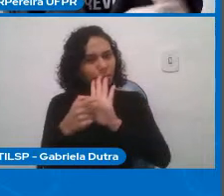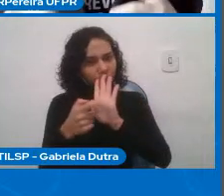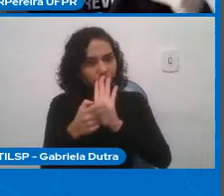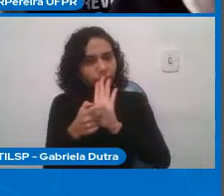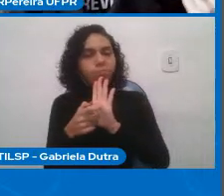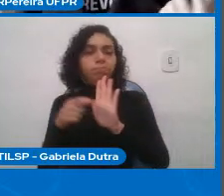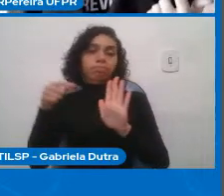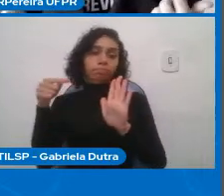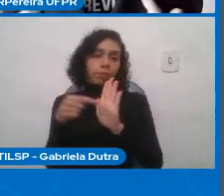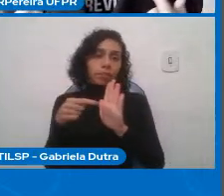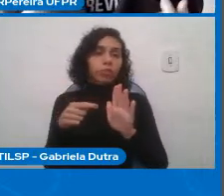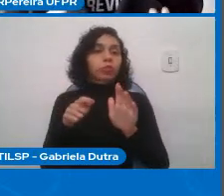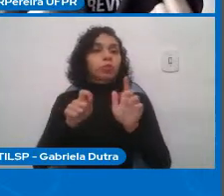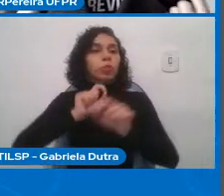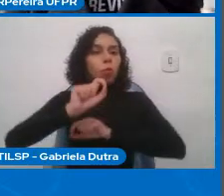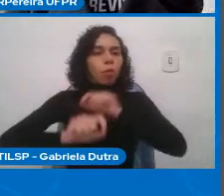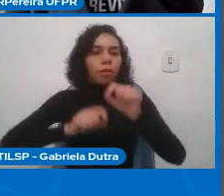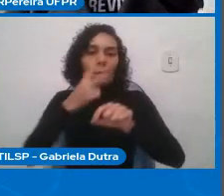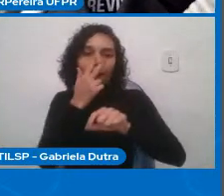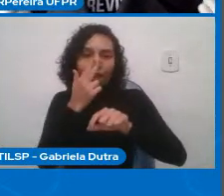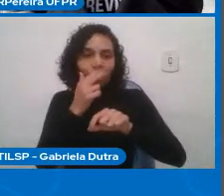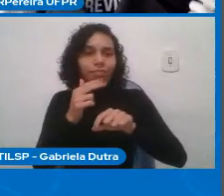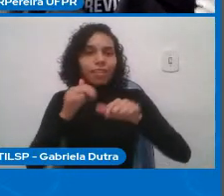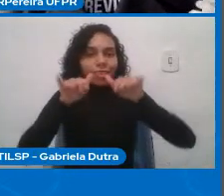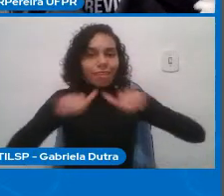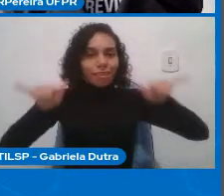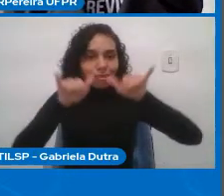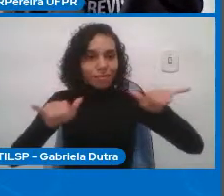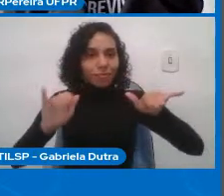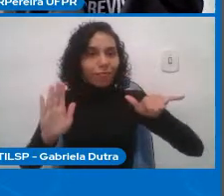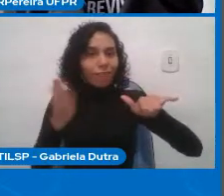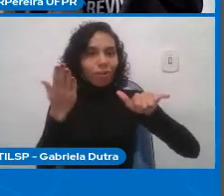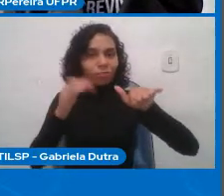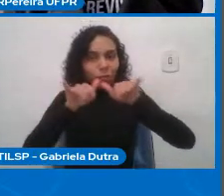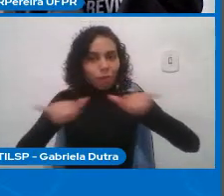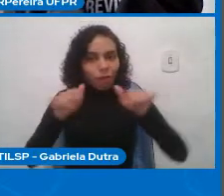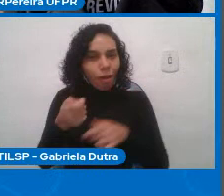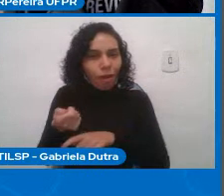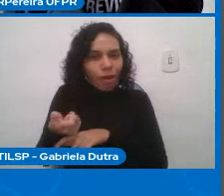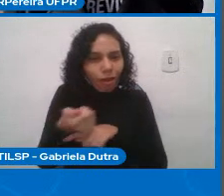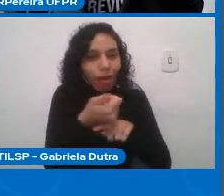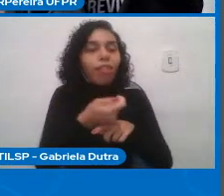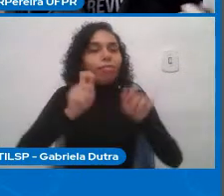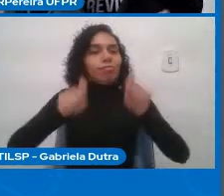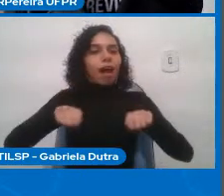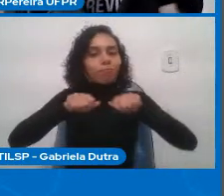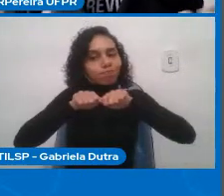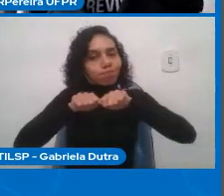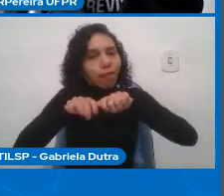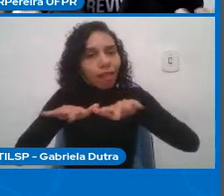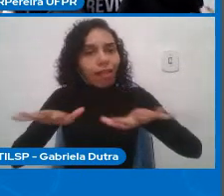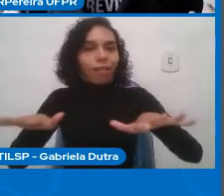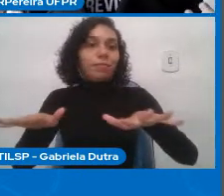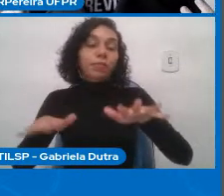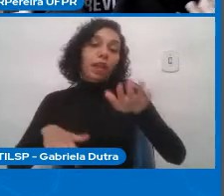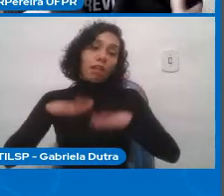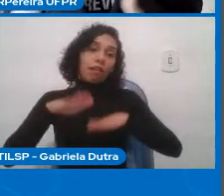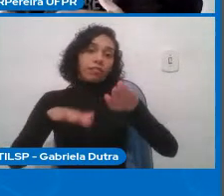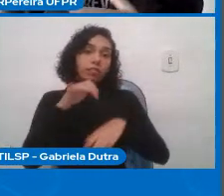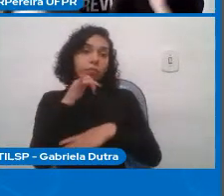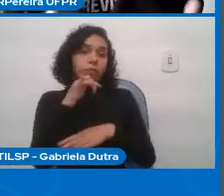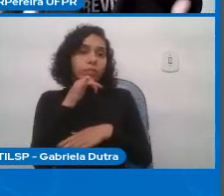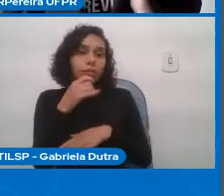mesmo que a pessoa quisesse procurar outras fontes de informação, ela não poderia. Ela está,